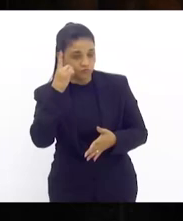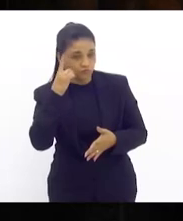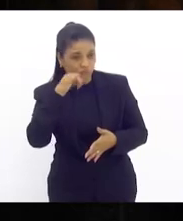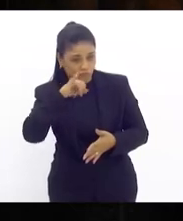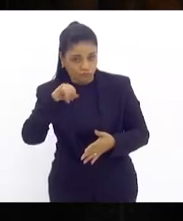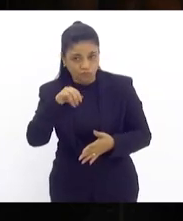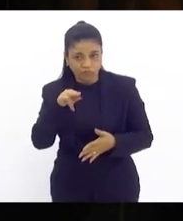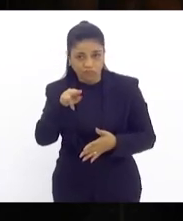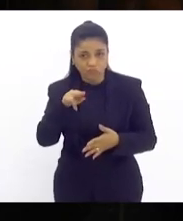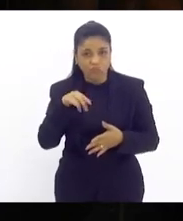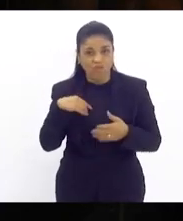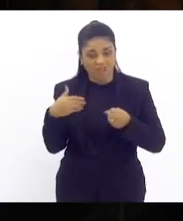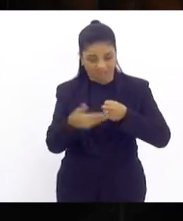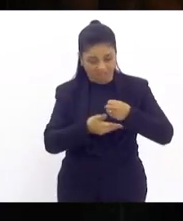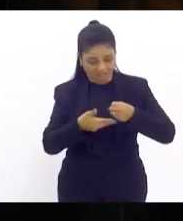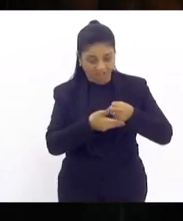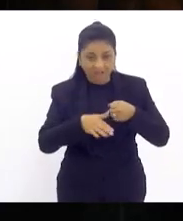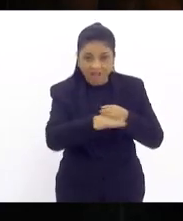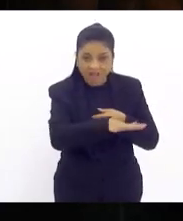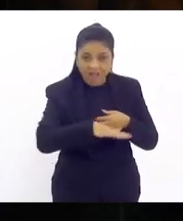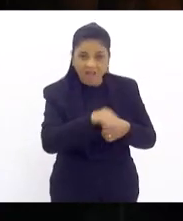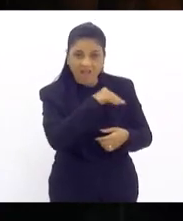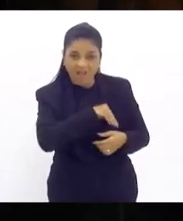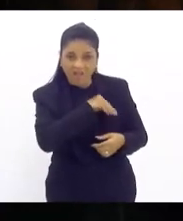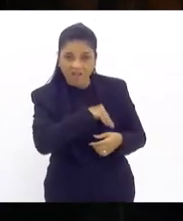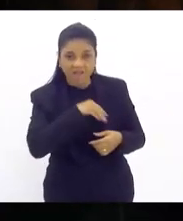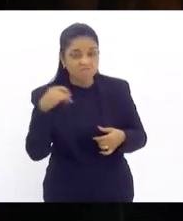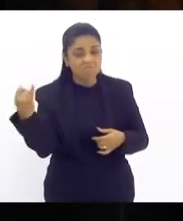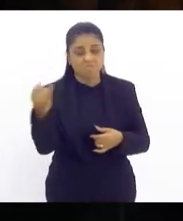importante com relação ao que foi